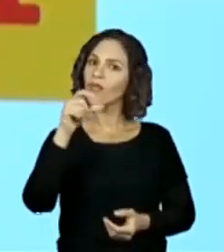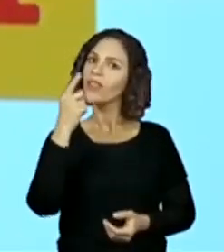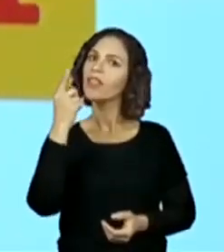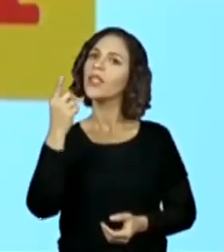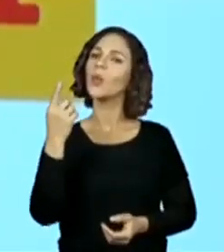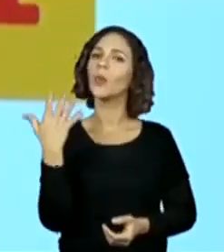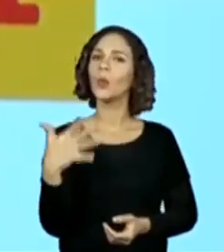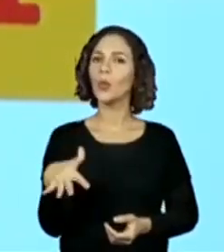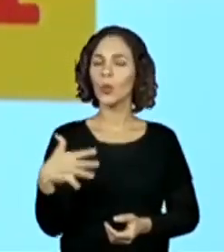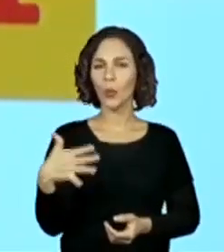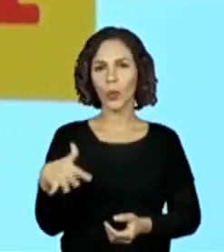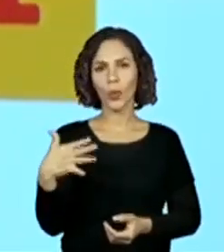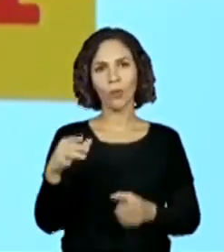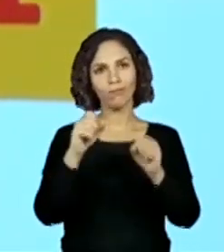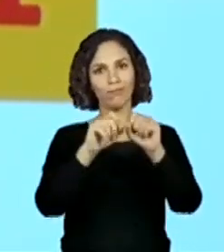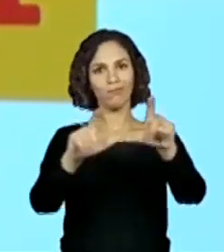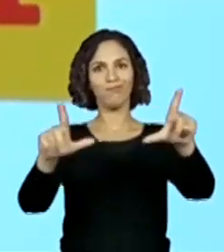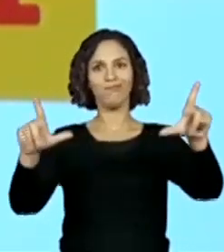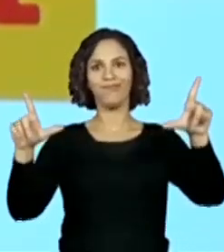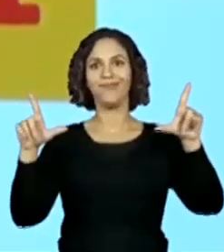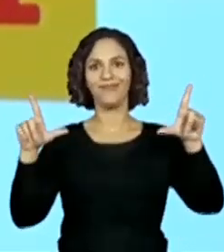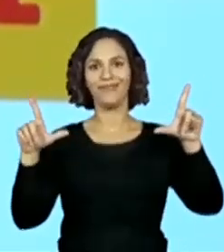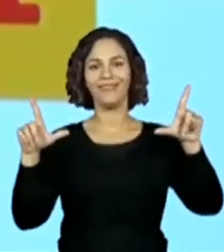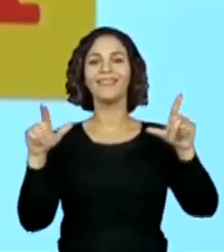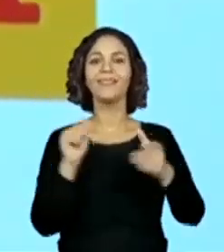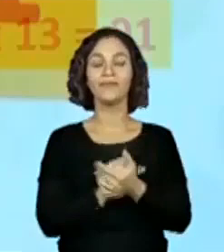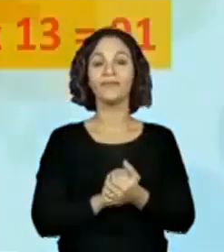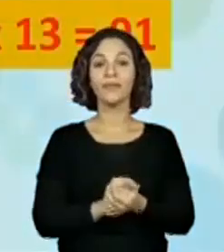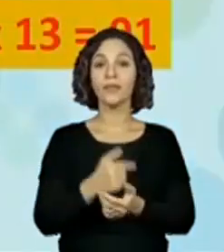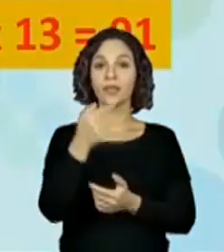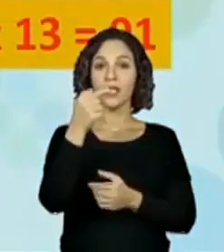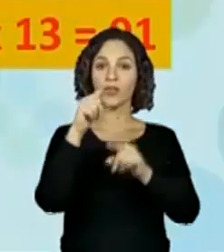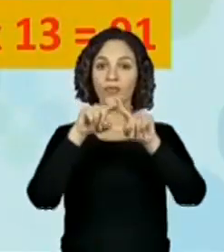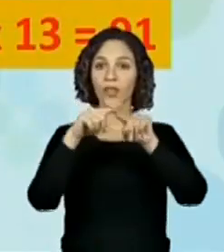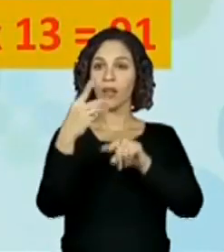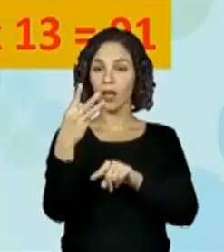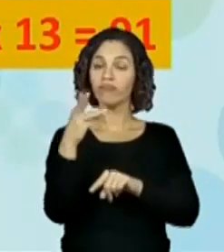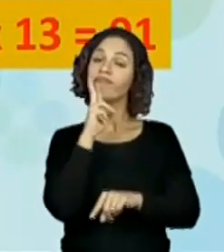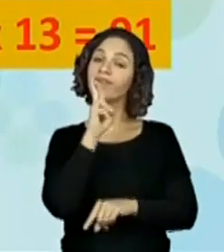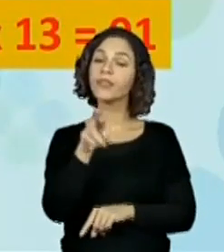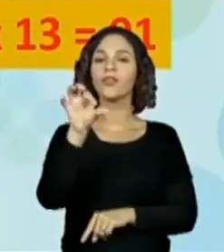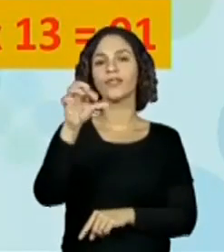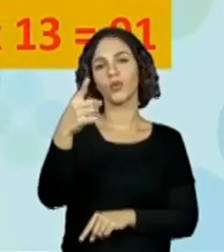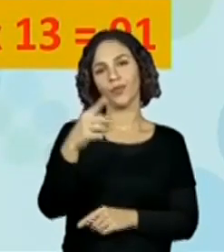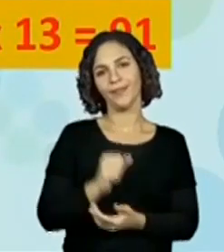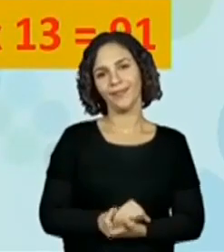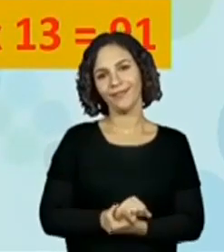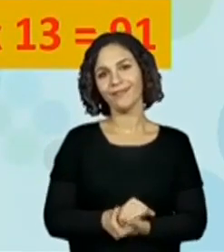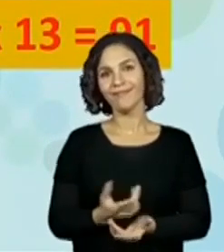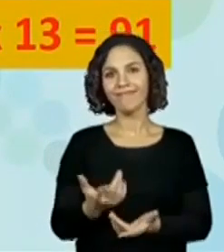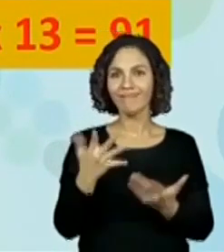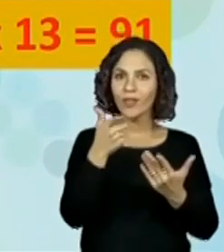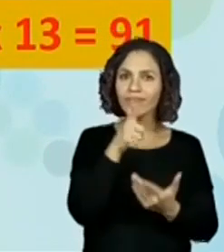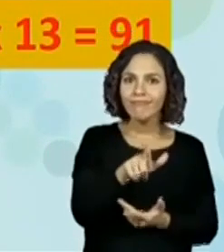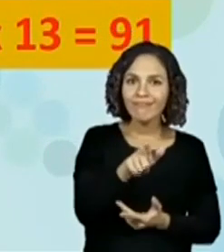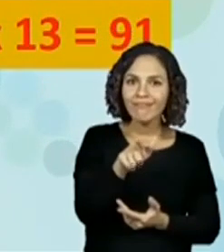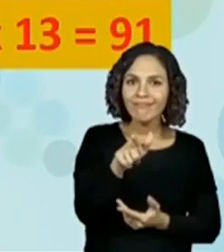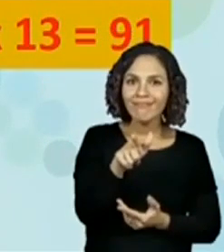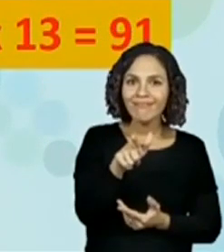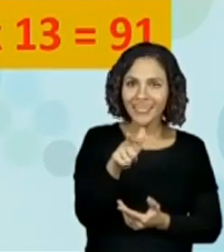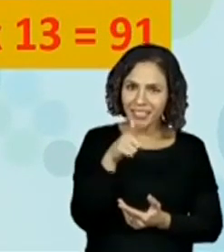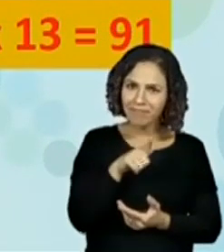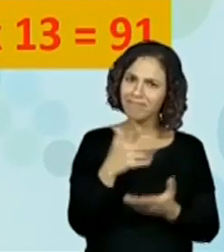Olha que close bonitão que deram aí, ó. Sete vezes treze igual a noventa e um. Muito bom. Quem acertou aí, ó,